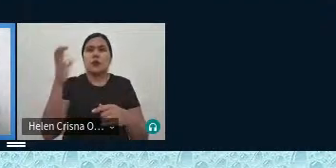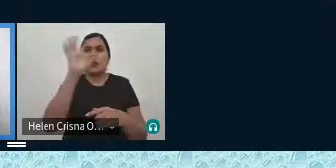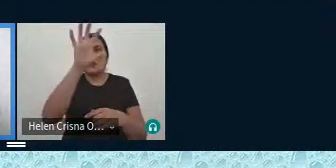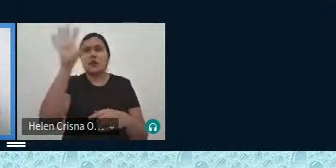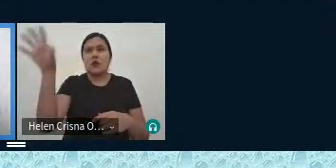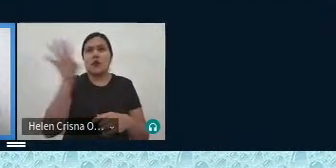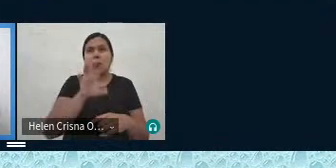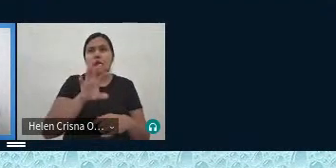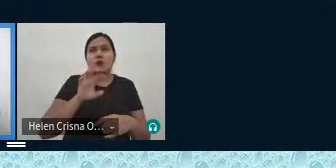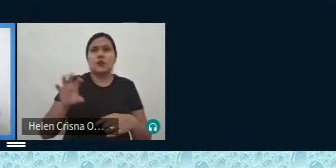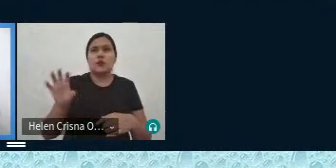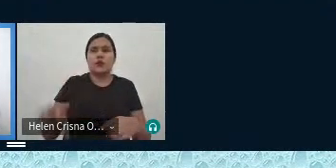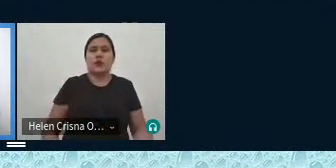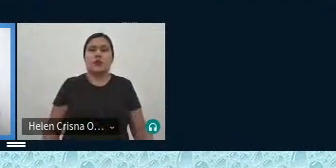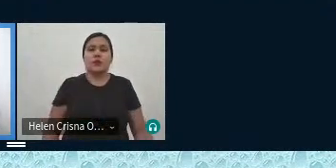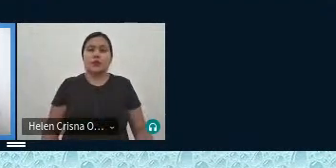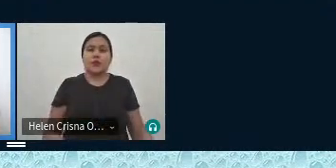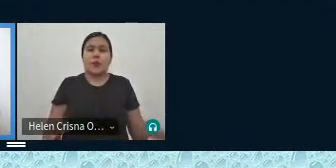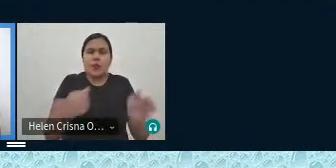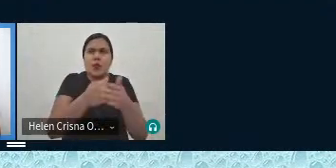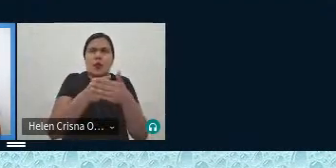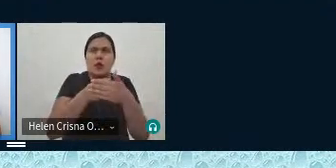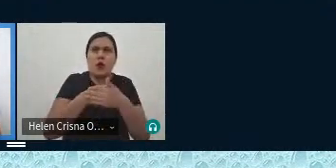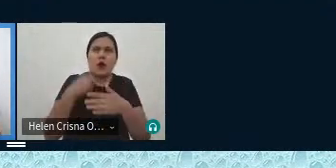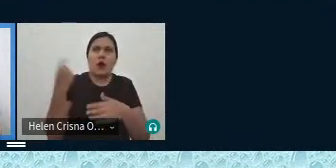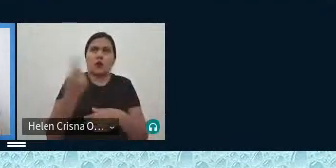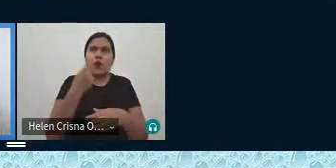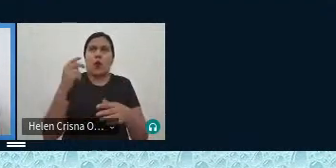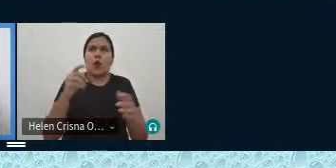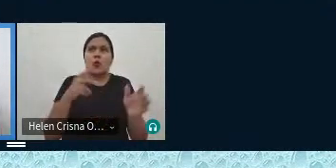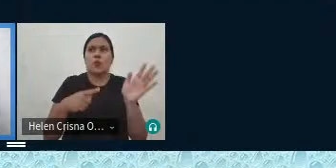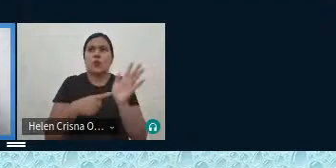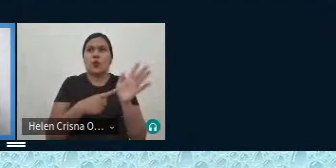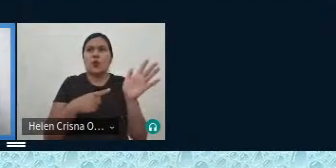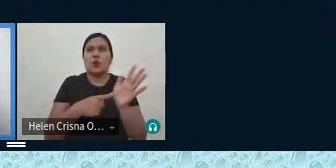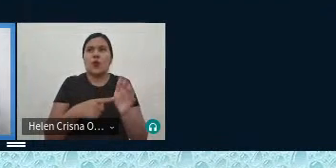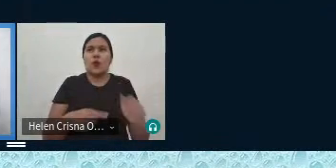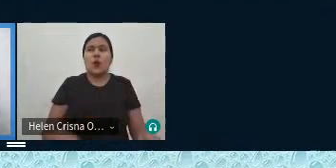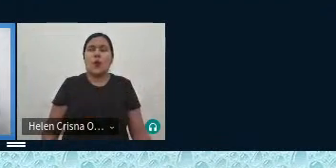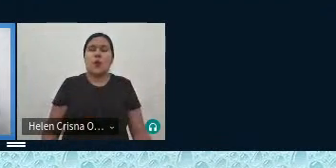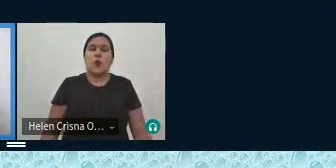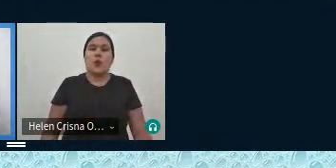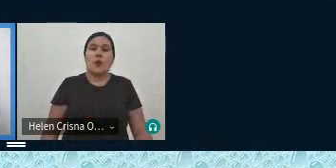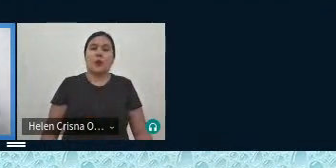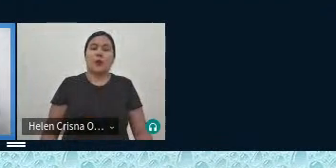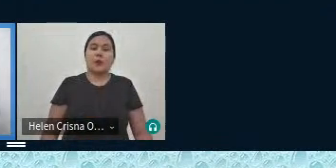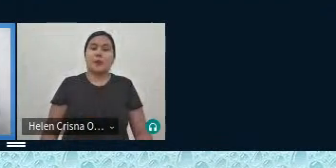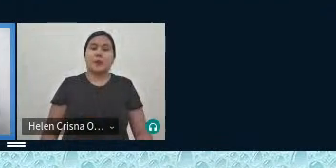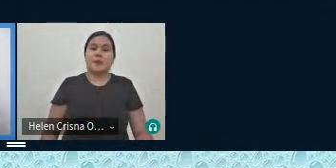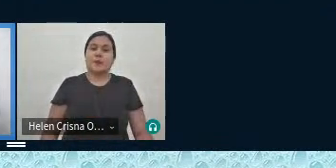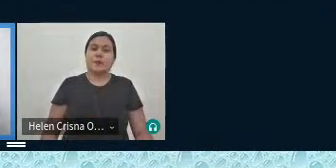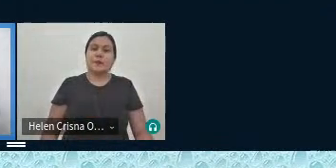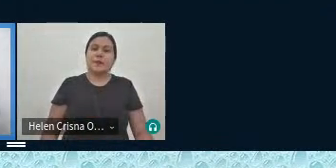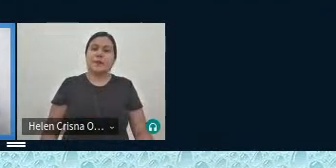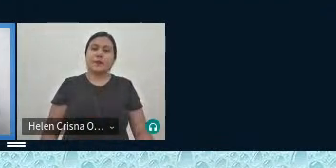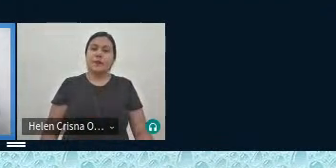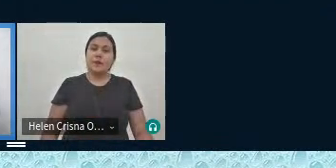dessa acolhida do nosso dialeto e ao invés de sermos um pouco assim